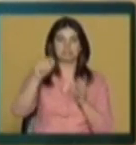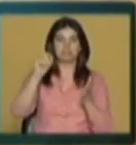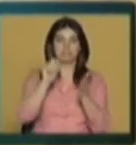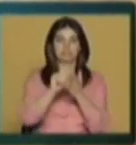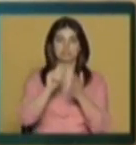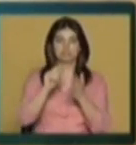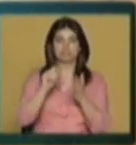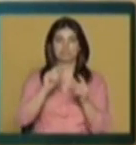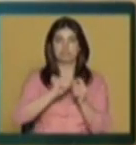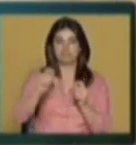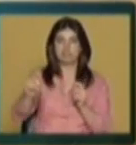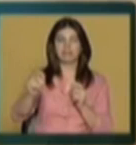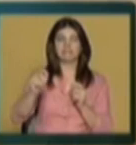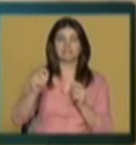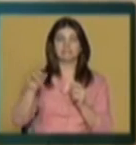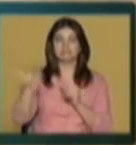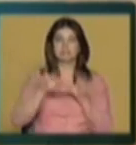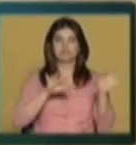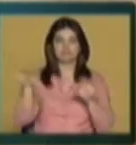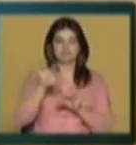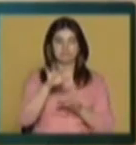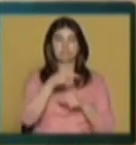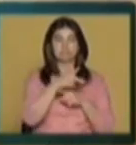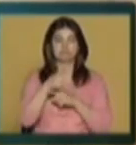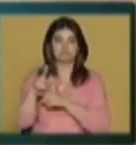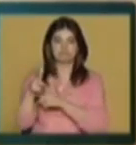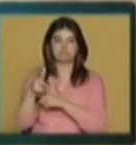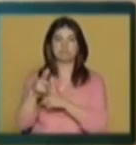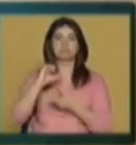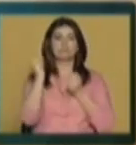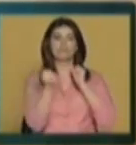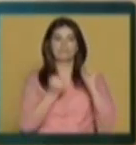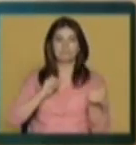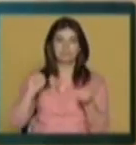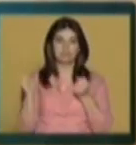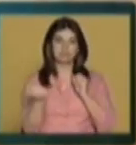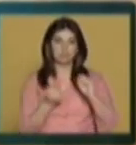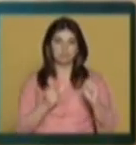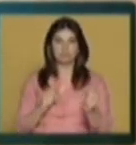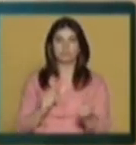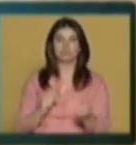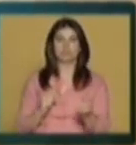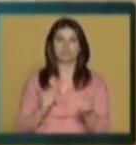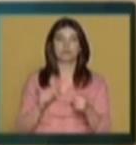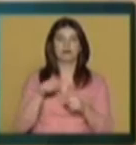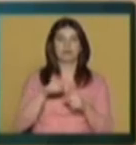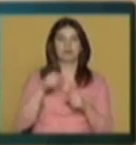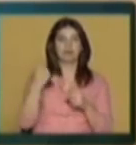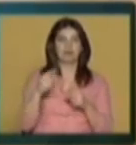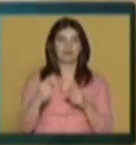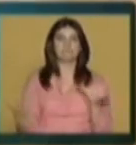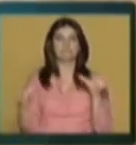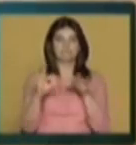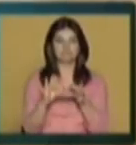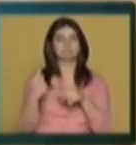e com a captação do movimento existe uma comunicação